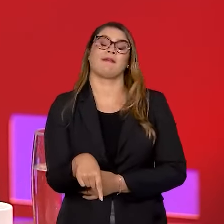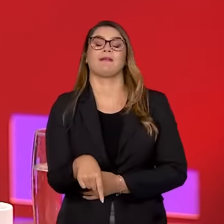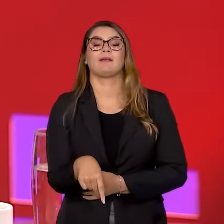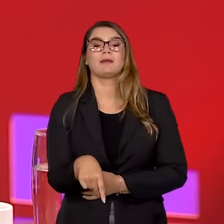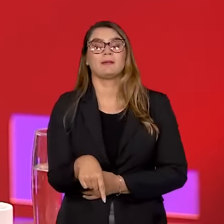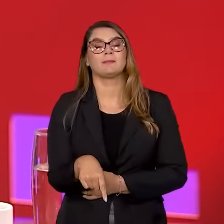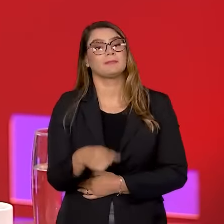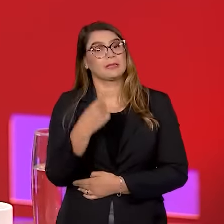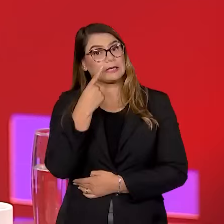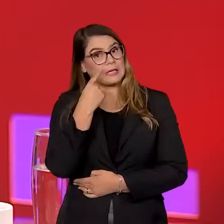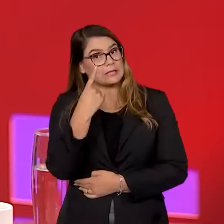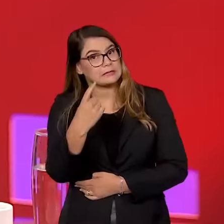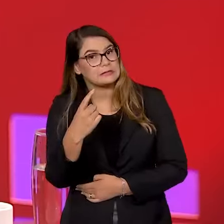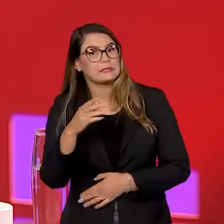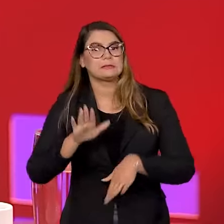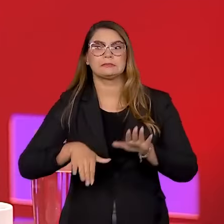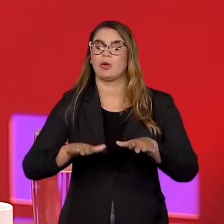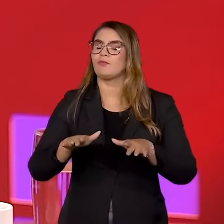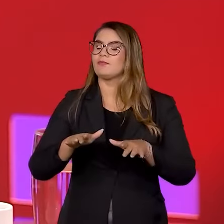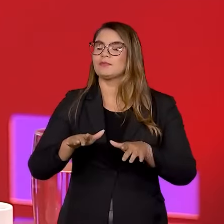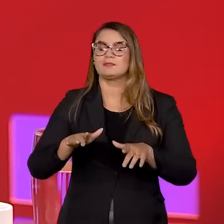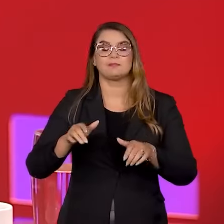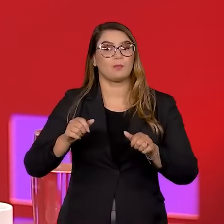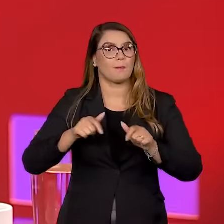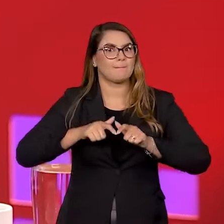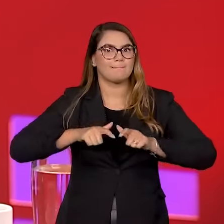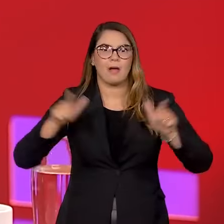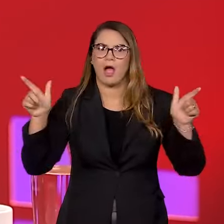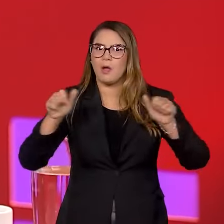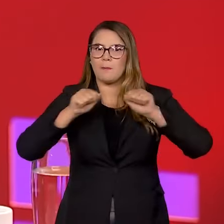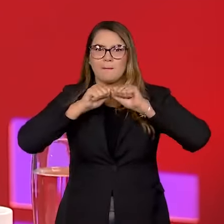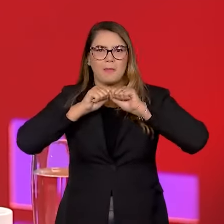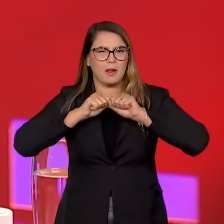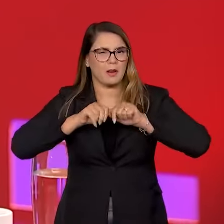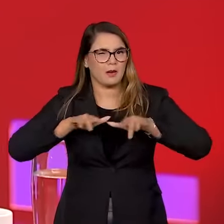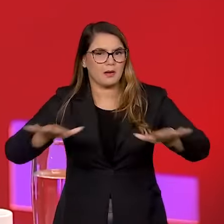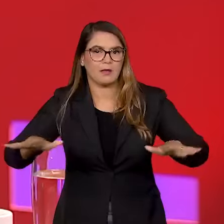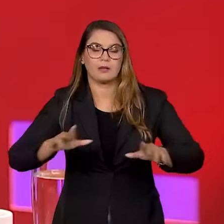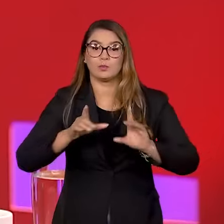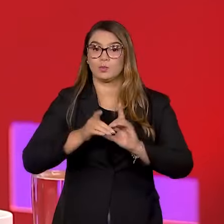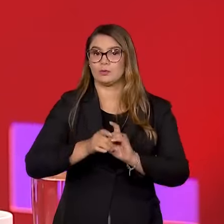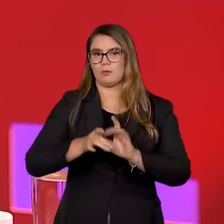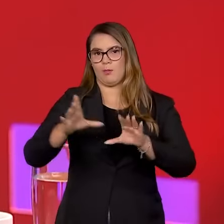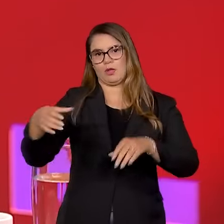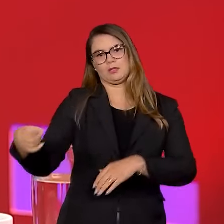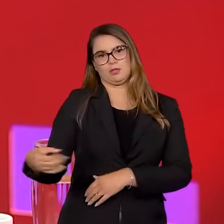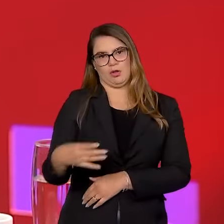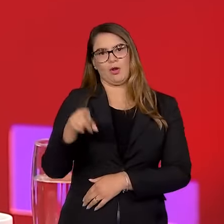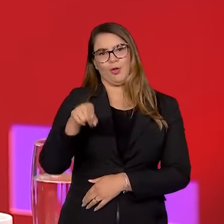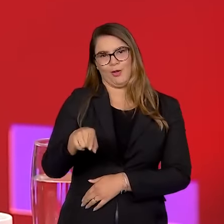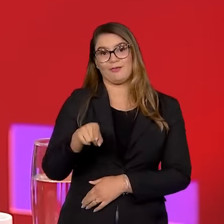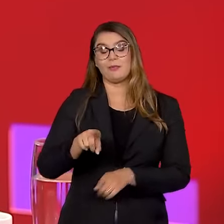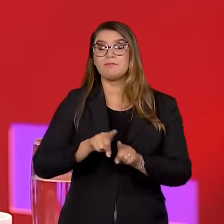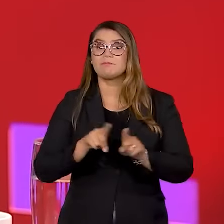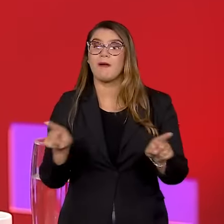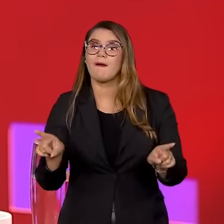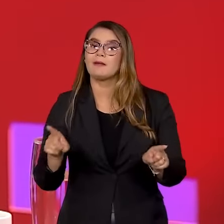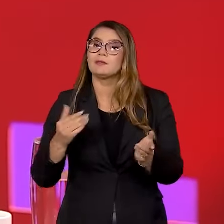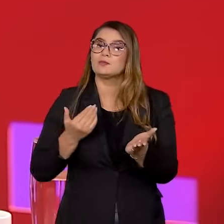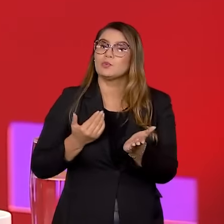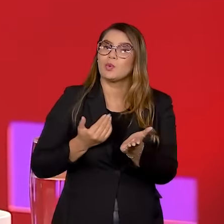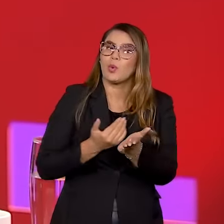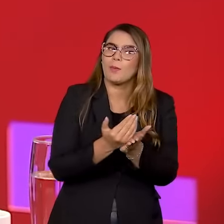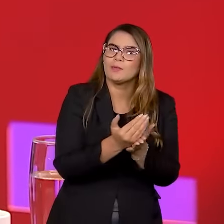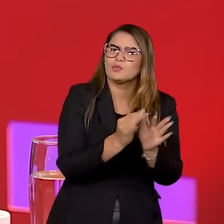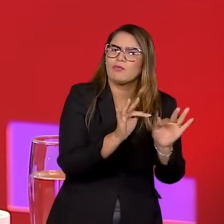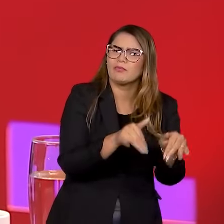é um caso bastante interessante. Talvez tenha sido o maior escândalo de um sistema de justiça, de uma democracia moderna, não tenho a menor dúvida, né? Mas é um caso que começou